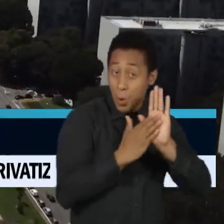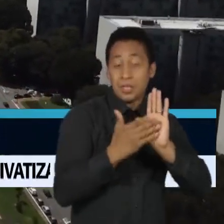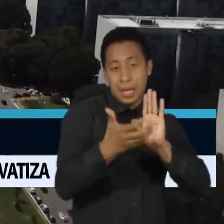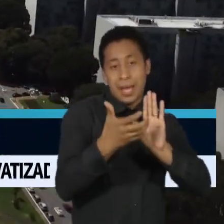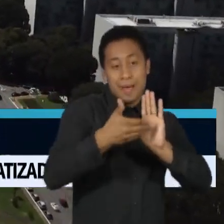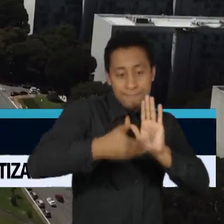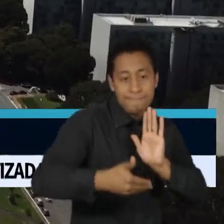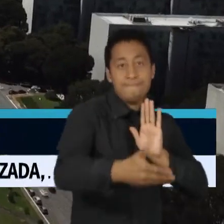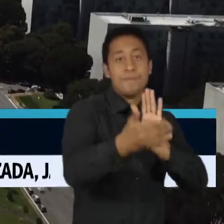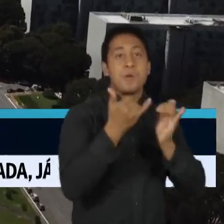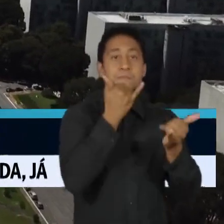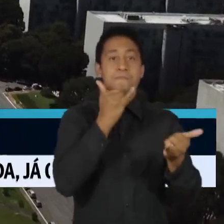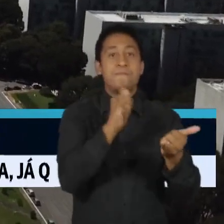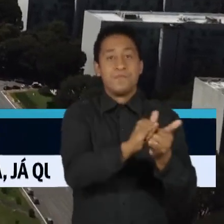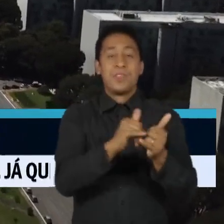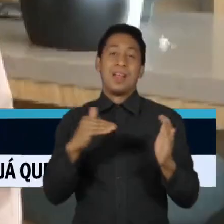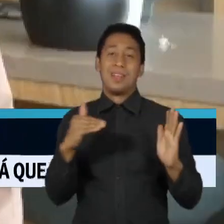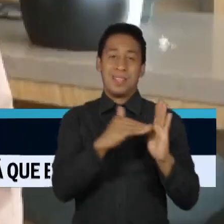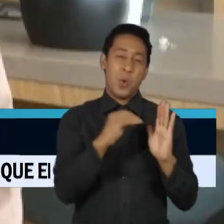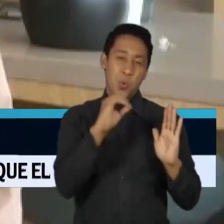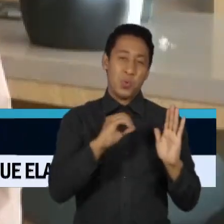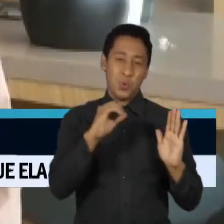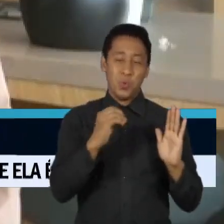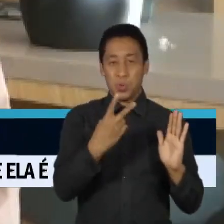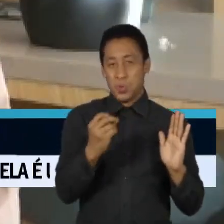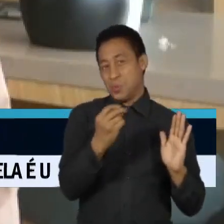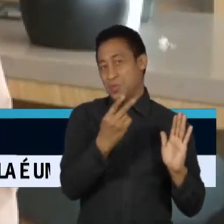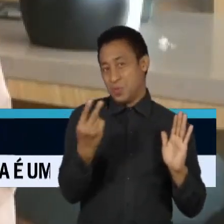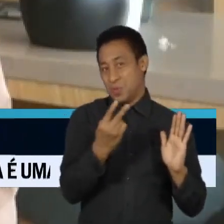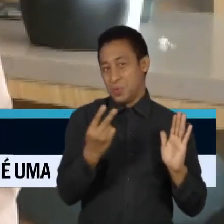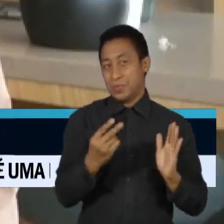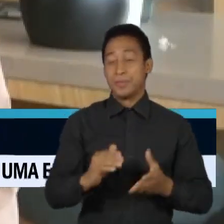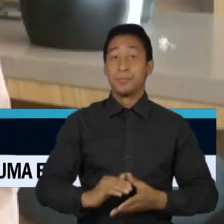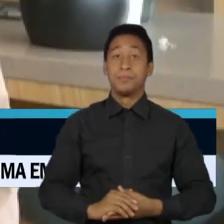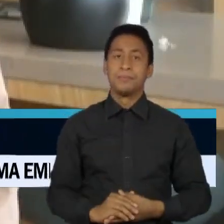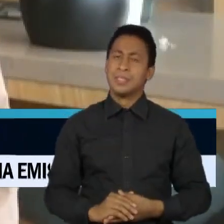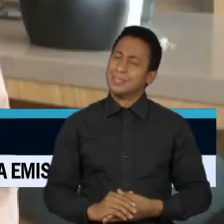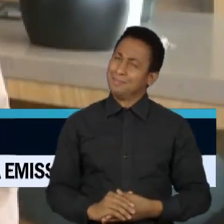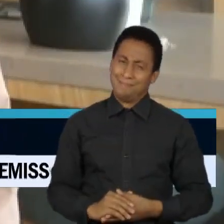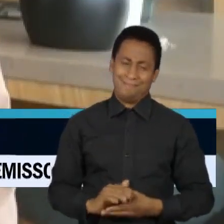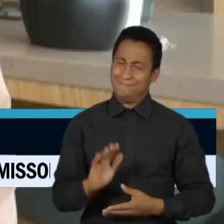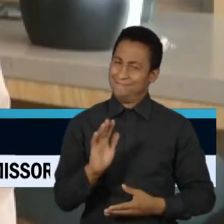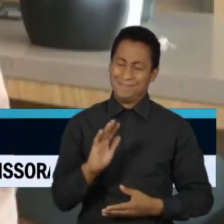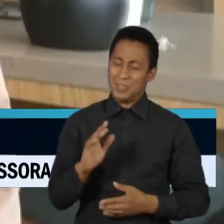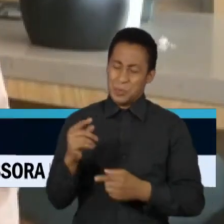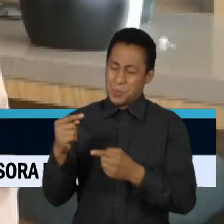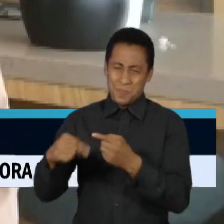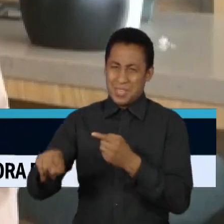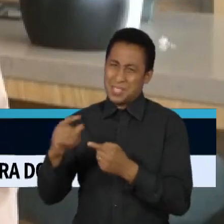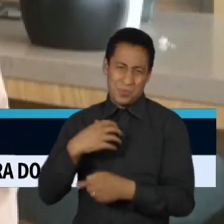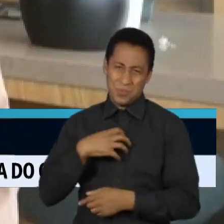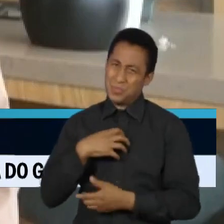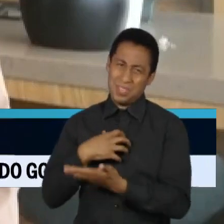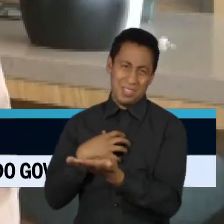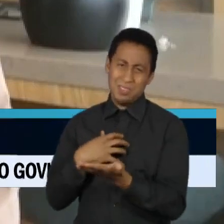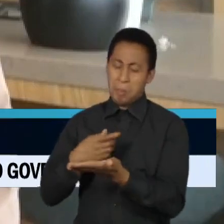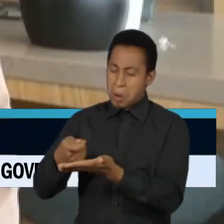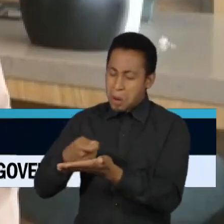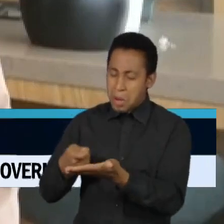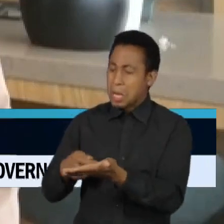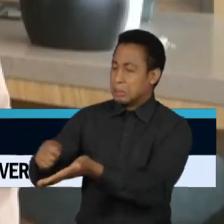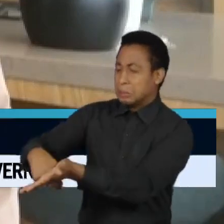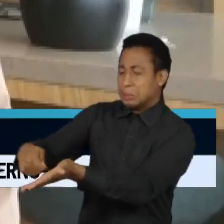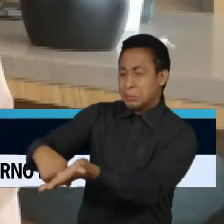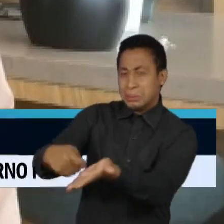para a disputa de outubro do ano passado. Esse argumento não tem cabimento na medida em que a lei eleitoral é muito clara